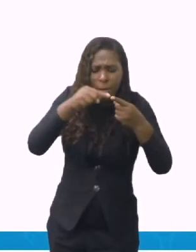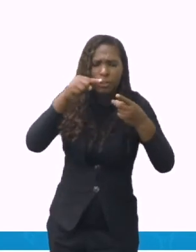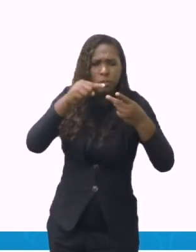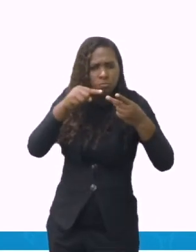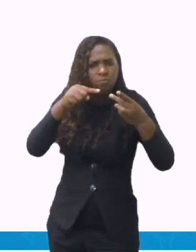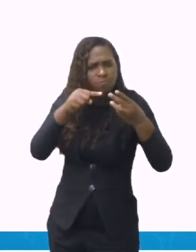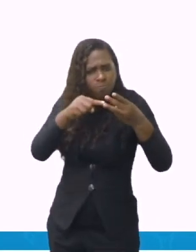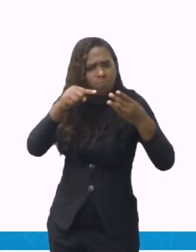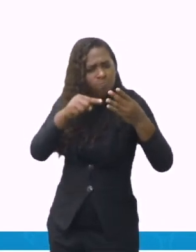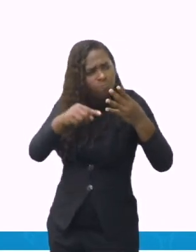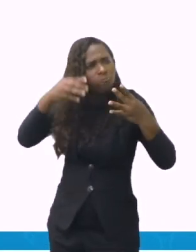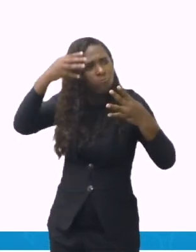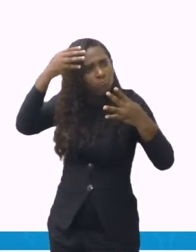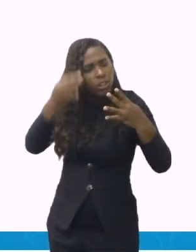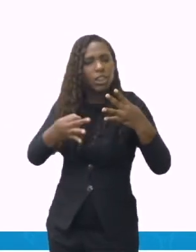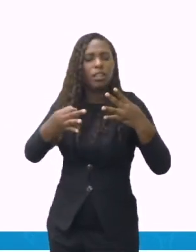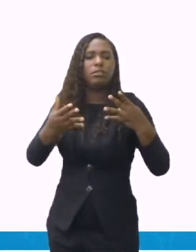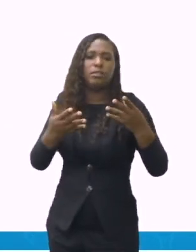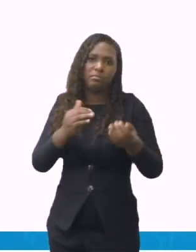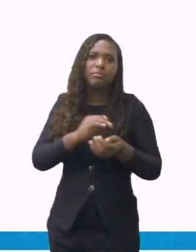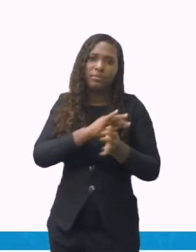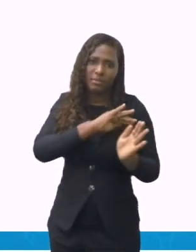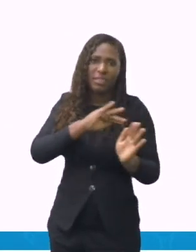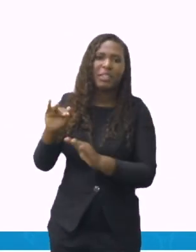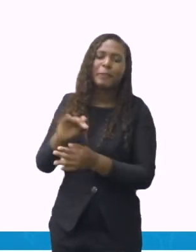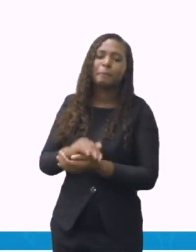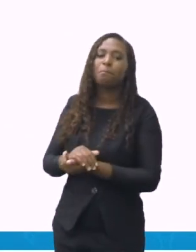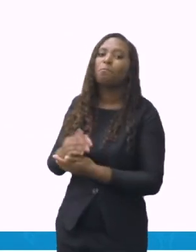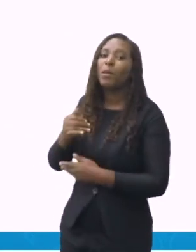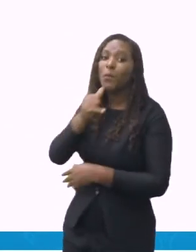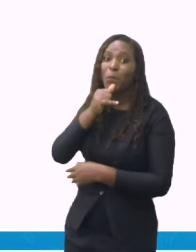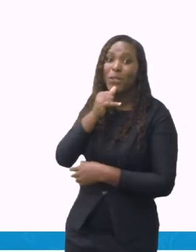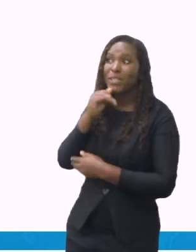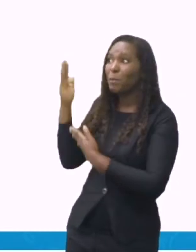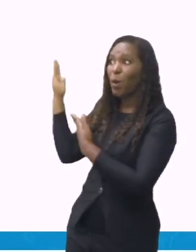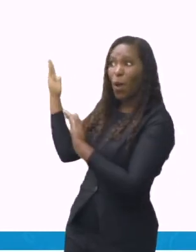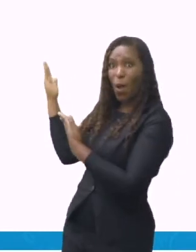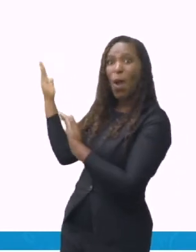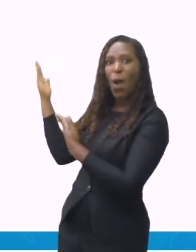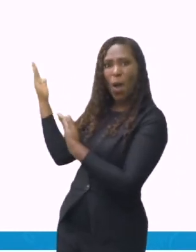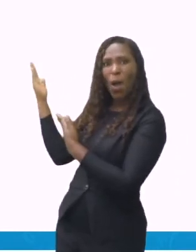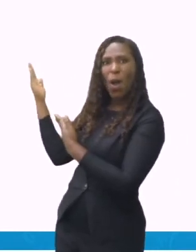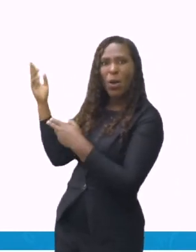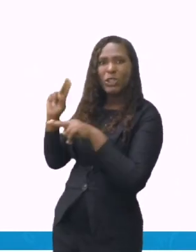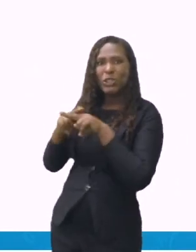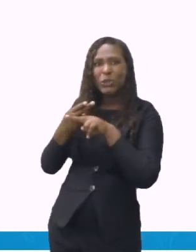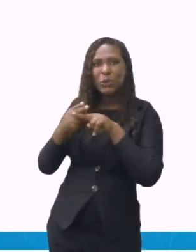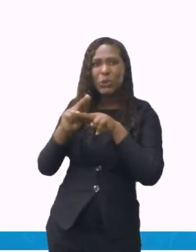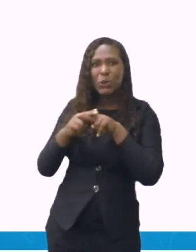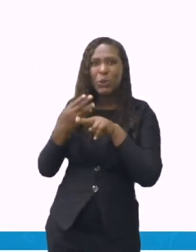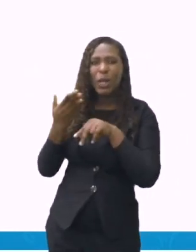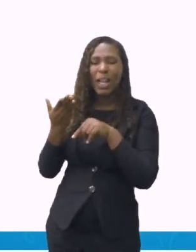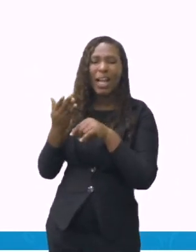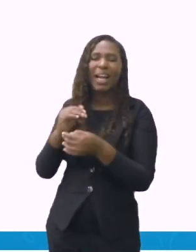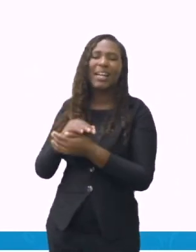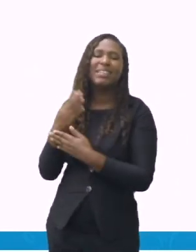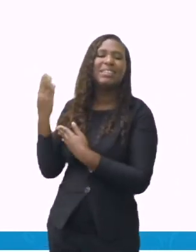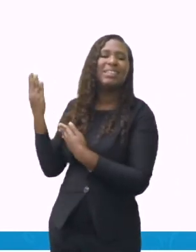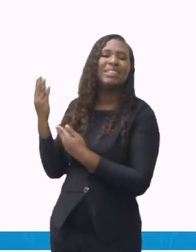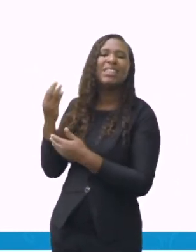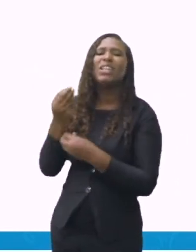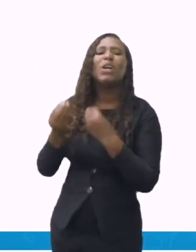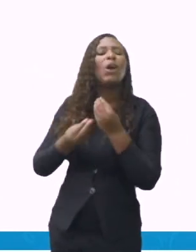de um brigadeiro juntos? Como que faríamos para montar essa receita? A primeira coisa é o título. Eu